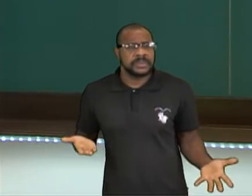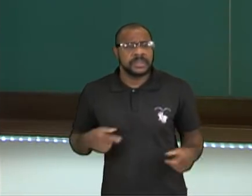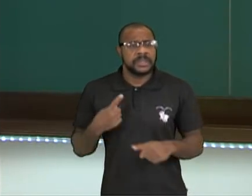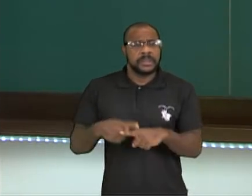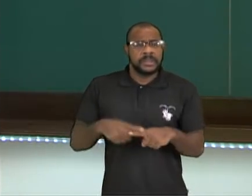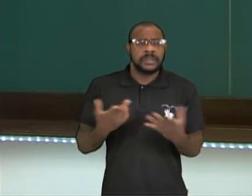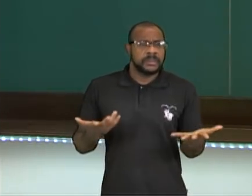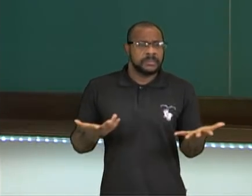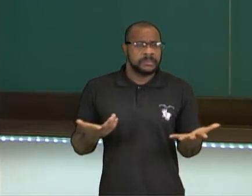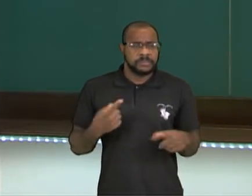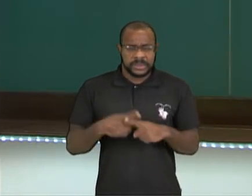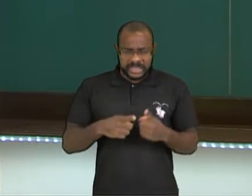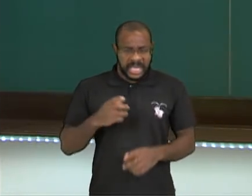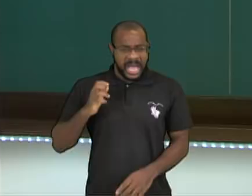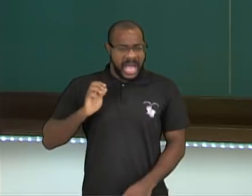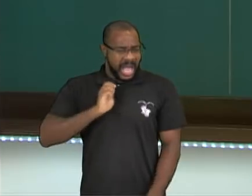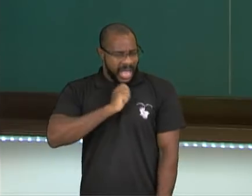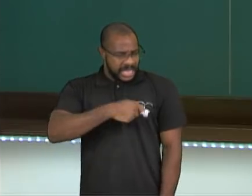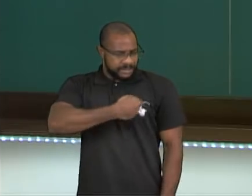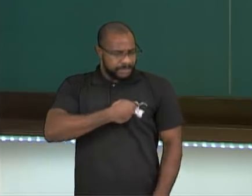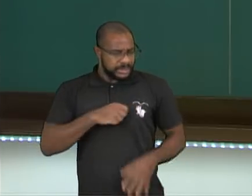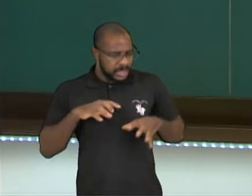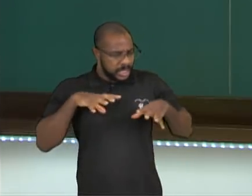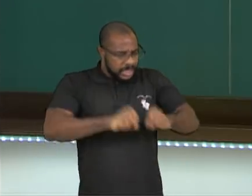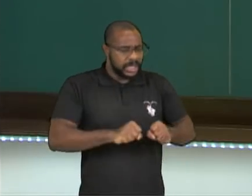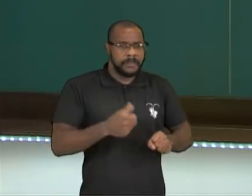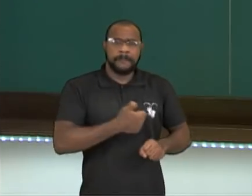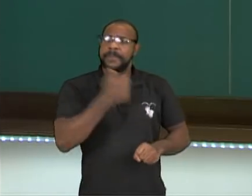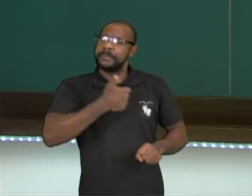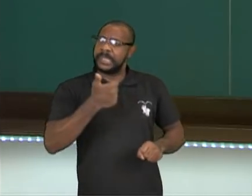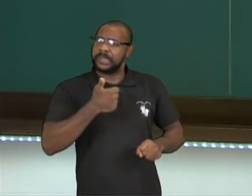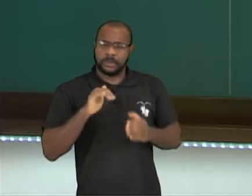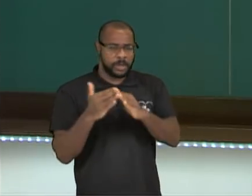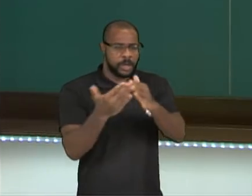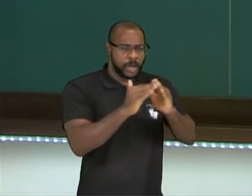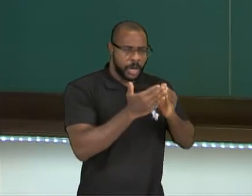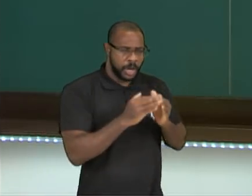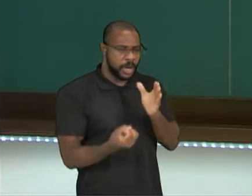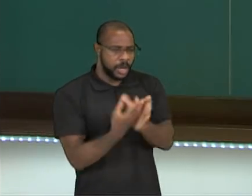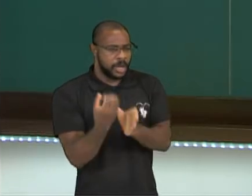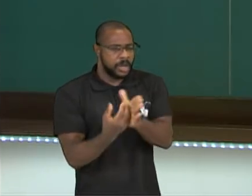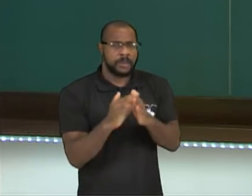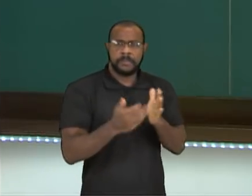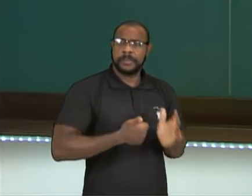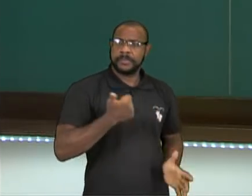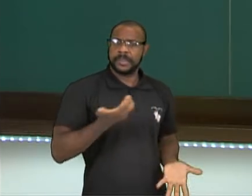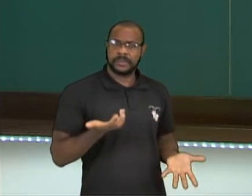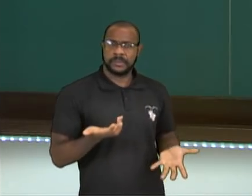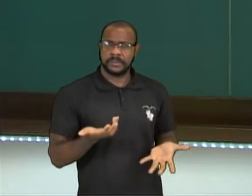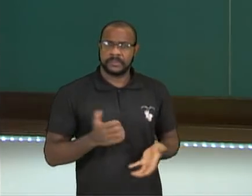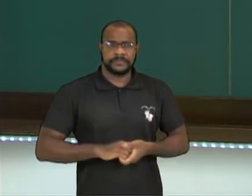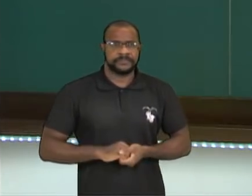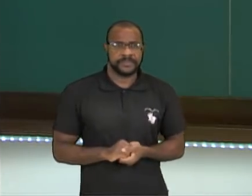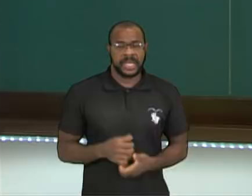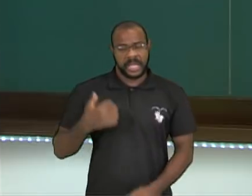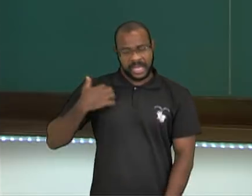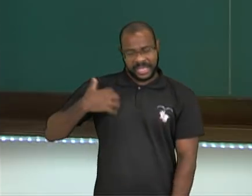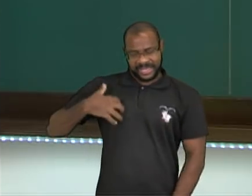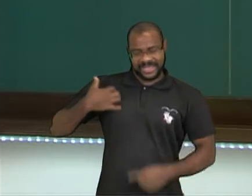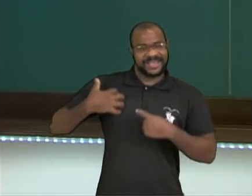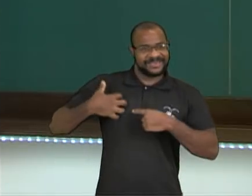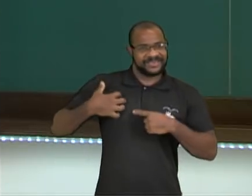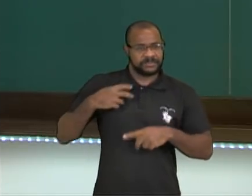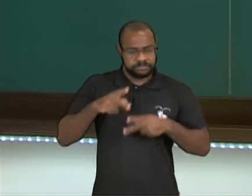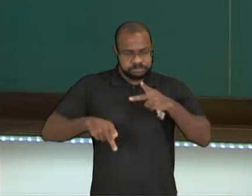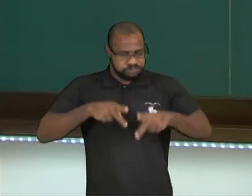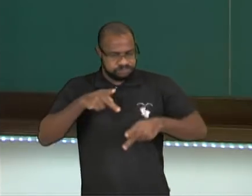colonizados pela Espanha. E aí, gente, os argentinos um dia, uma época que teve